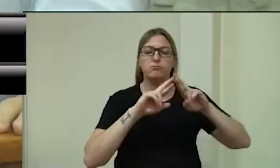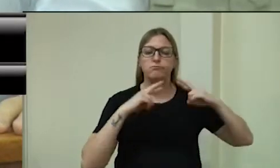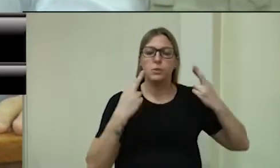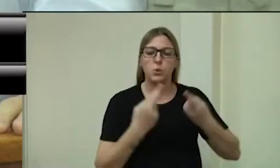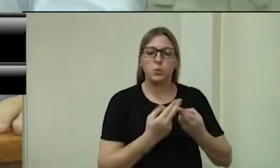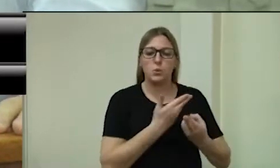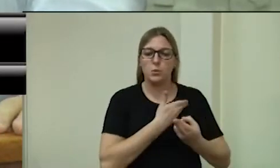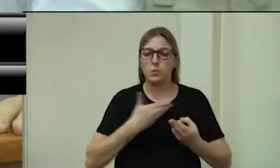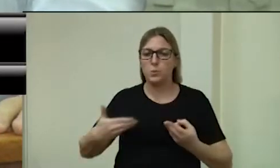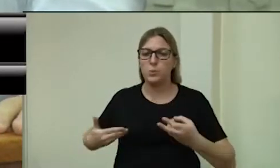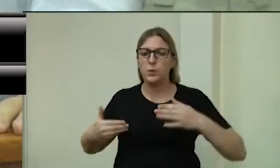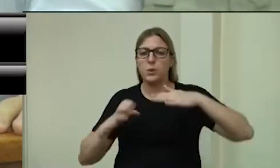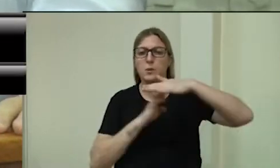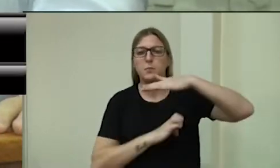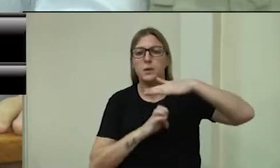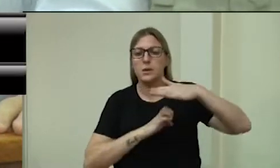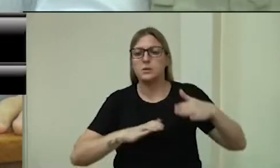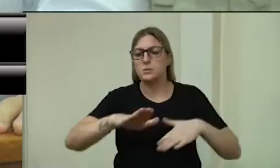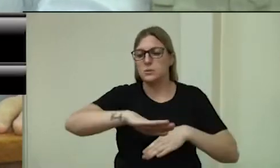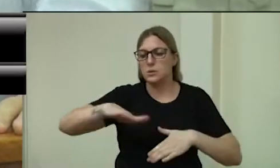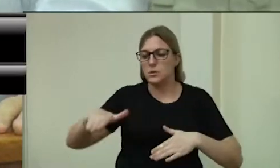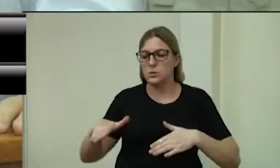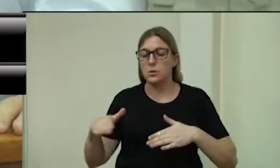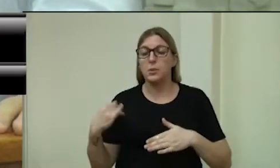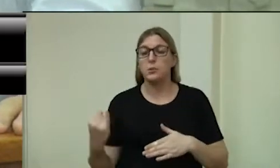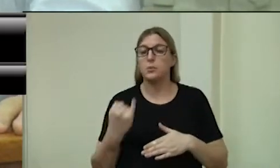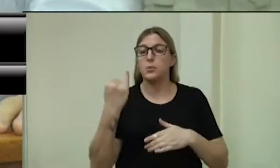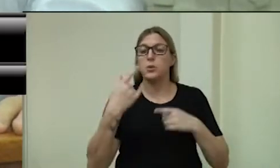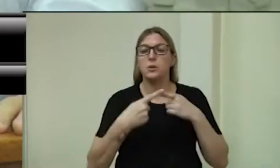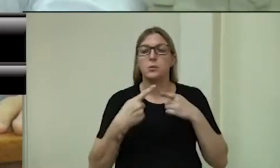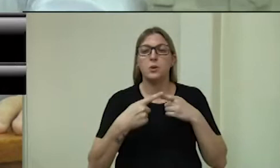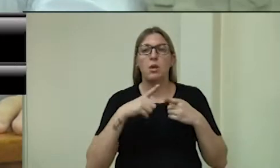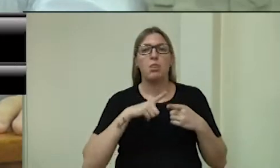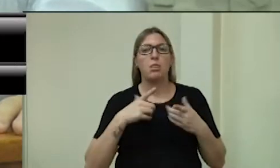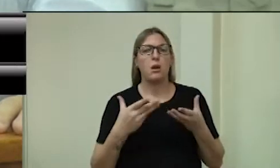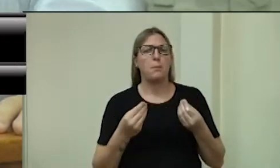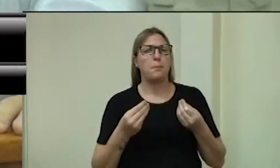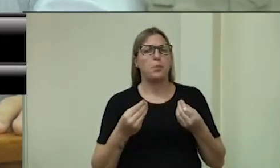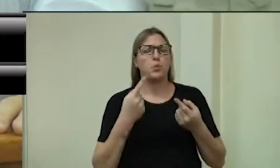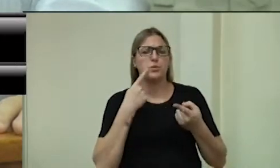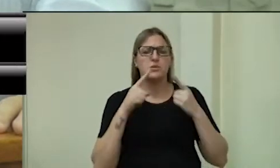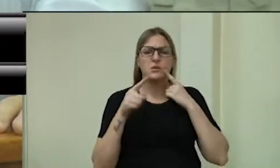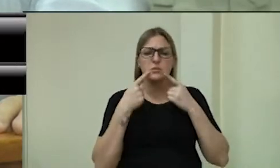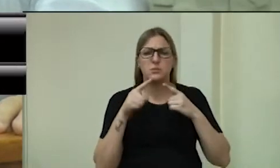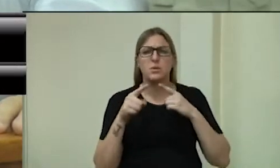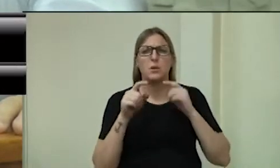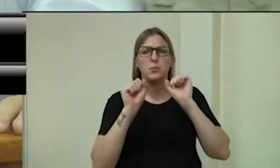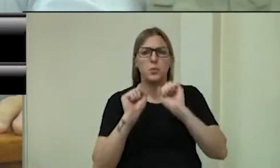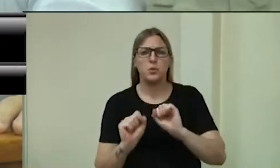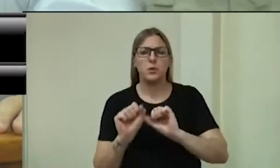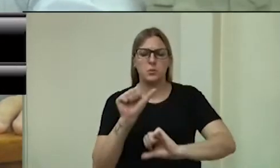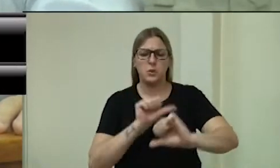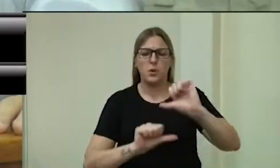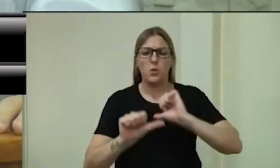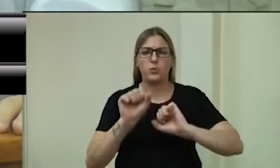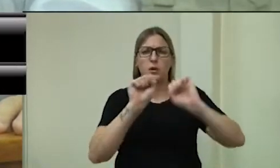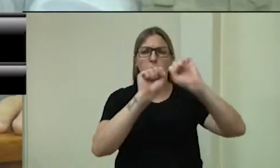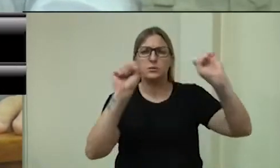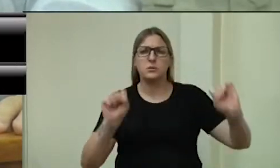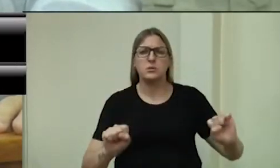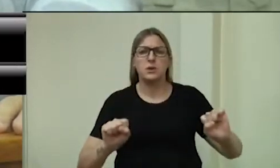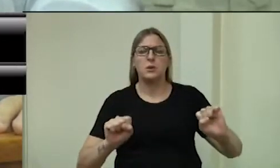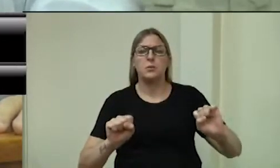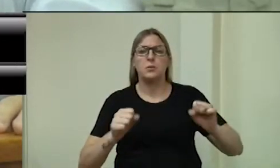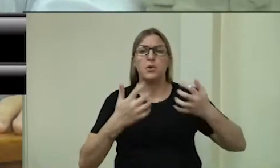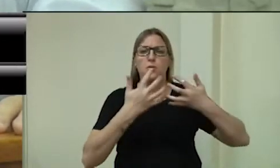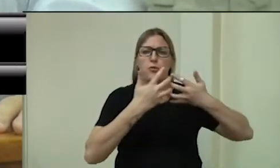bastante pertinente, porque temos tido muitas reclamações, achamos que podemos alterar também um pouquinho da sistemática de funcionamento do